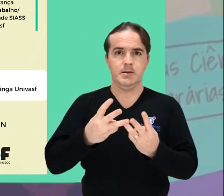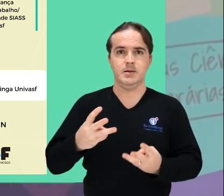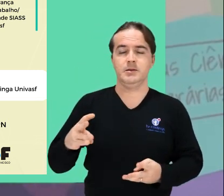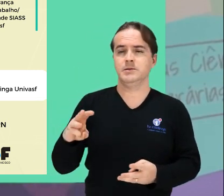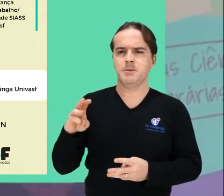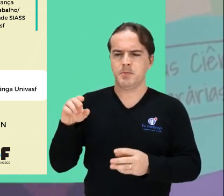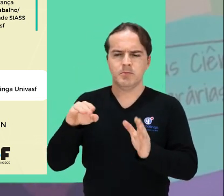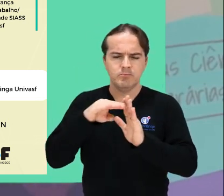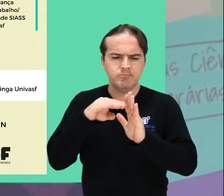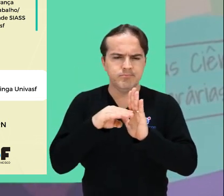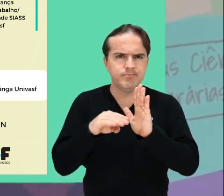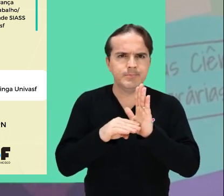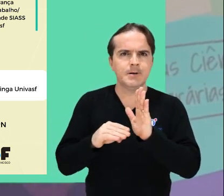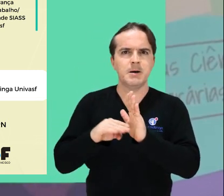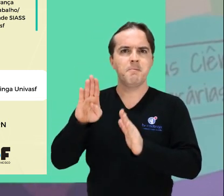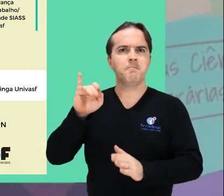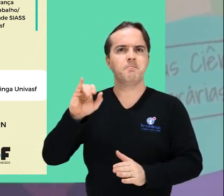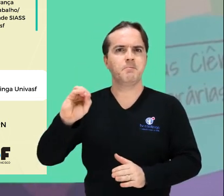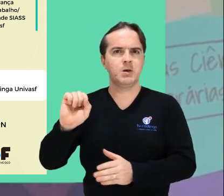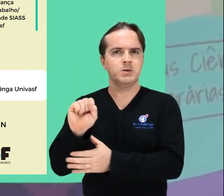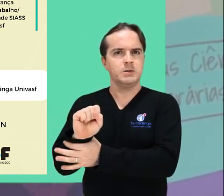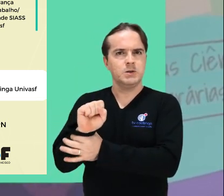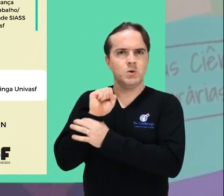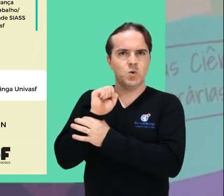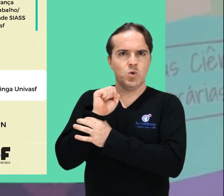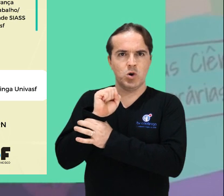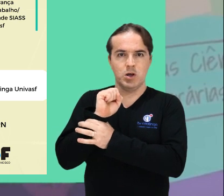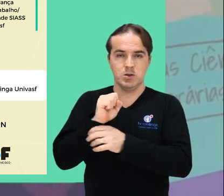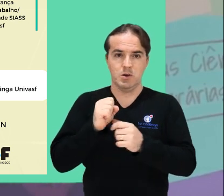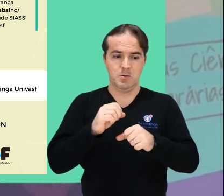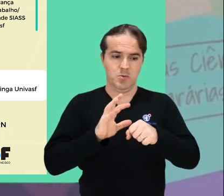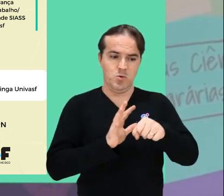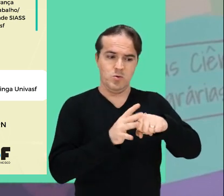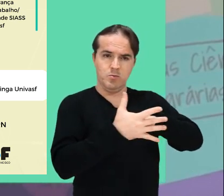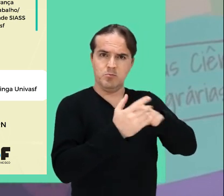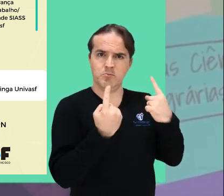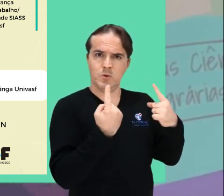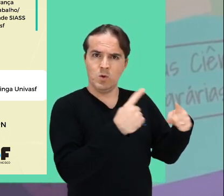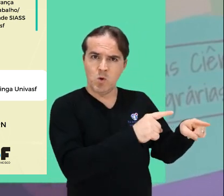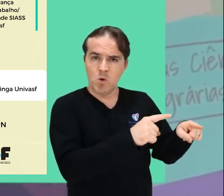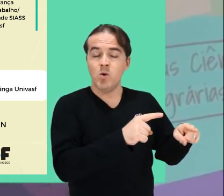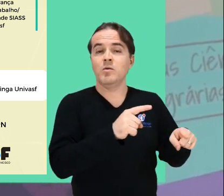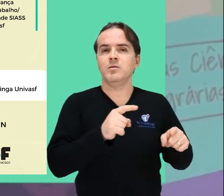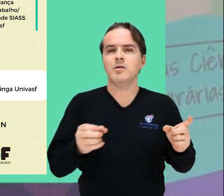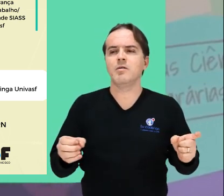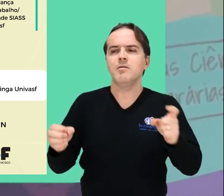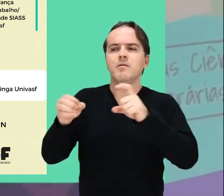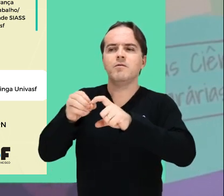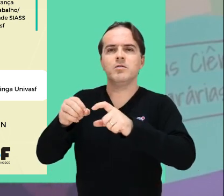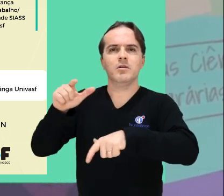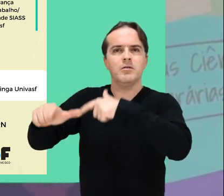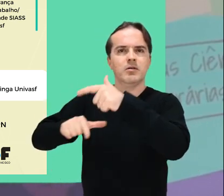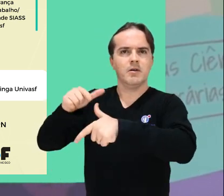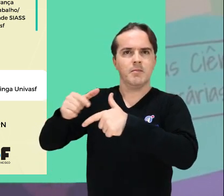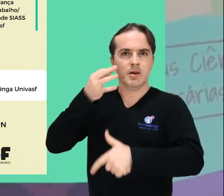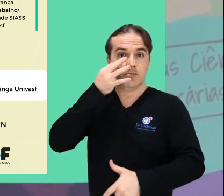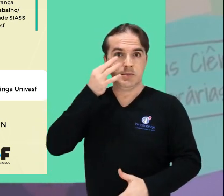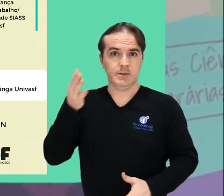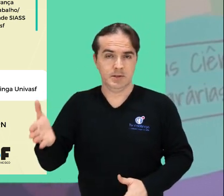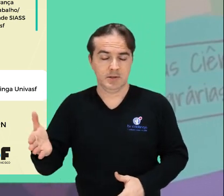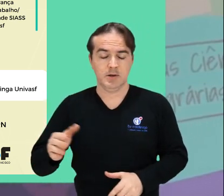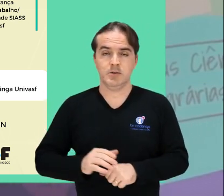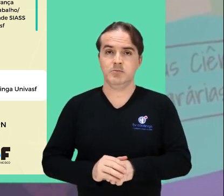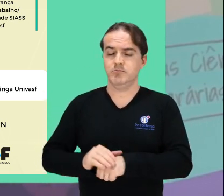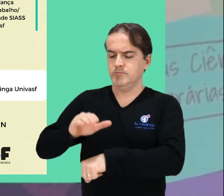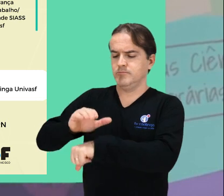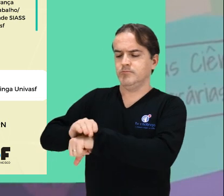Biossegurança para Prevenção da Covid-19 no Retorno ao Trabalho Presencial. A iniciativa é